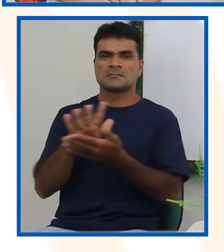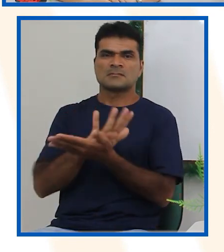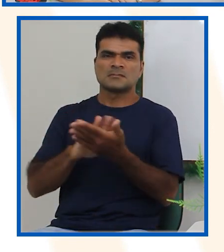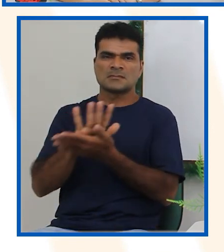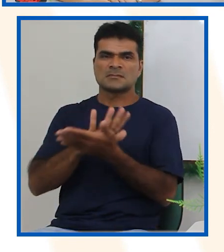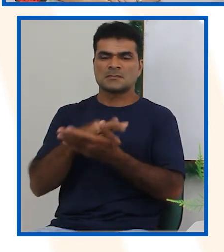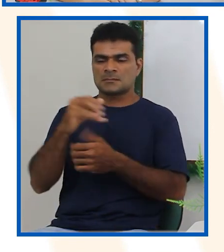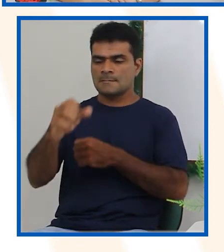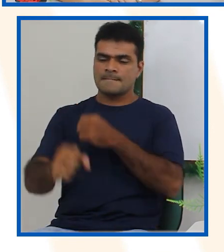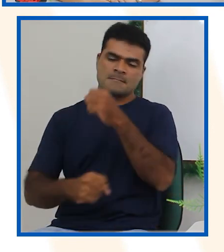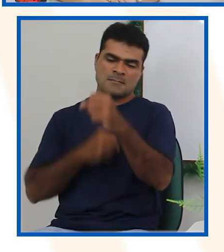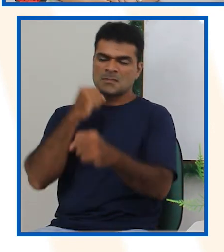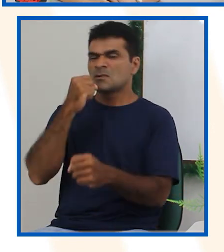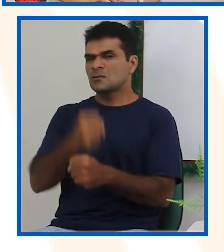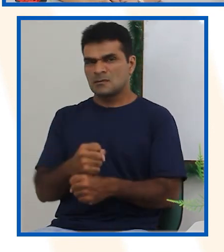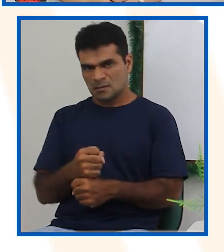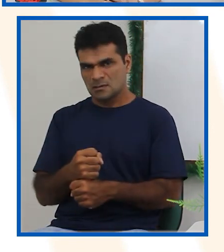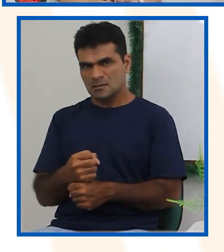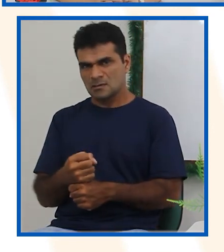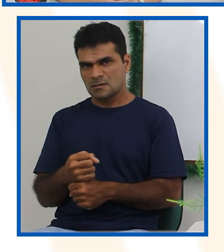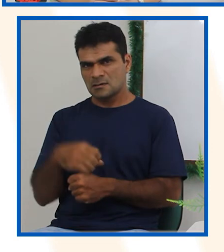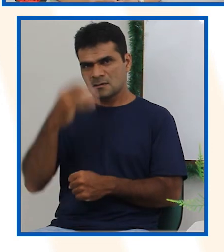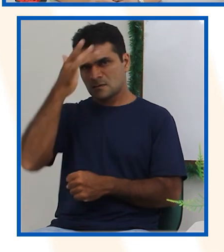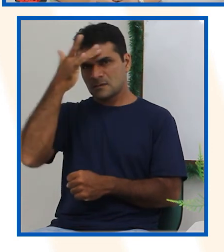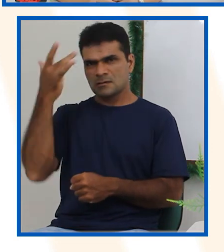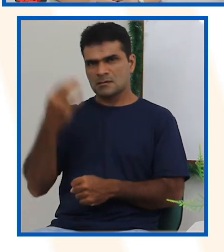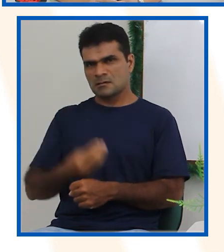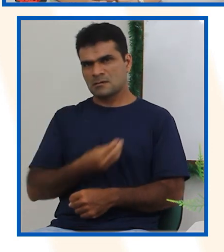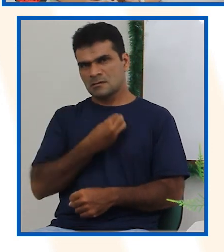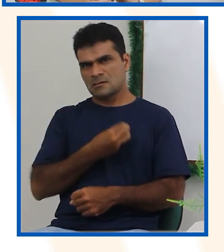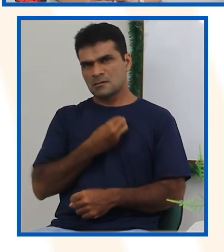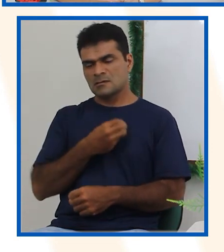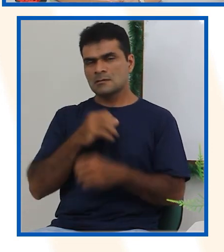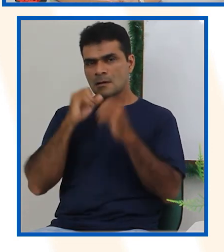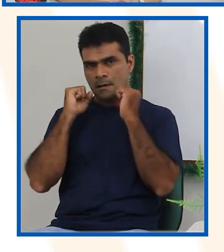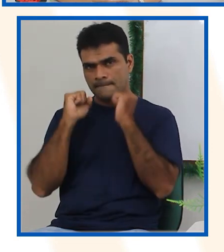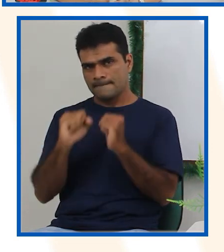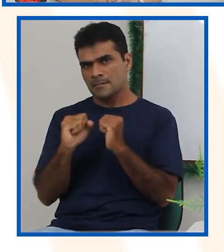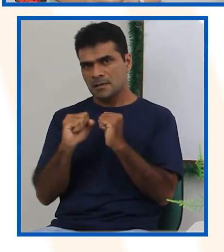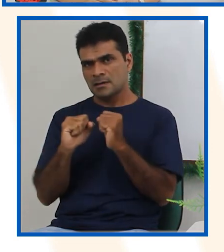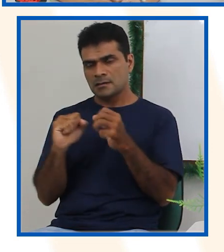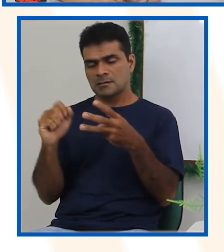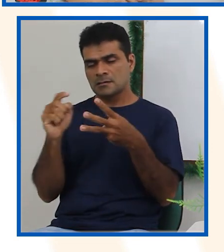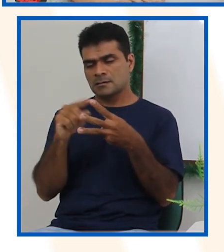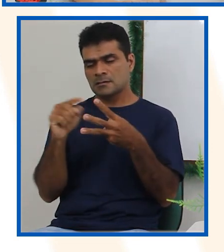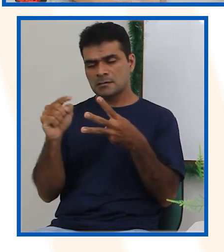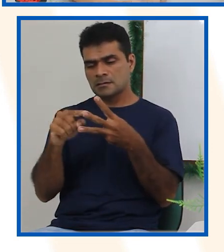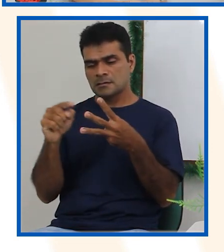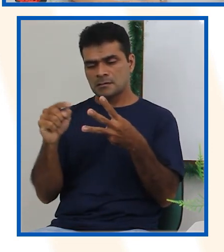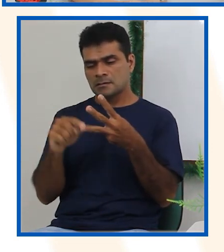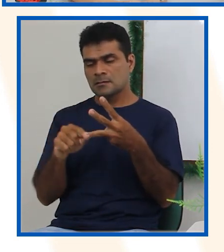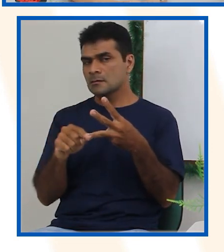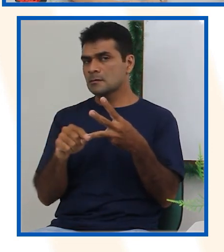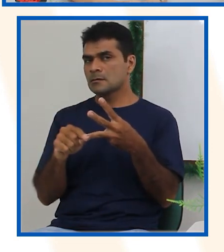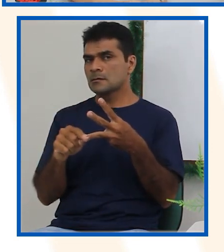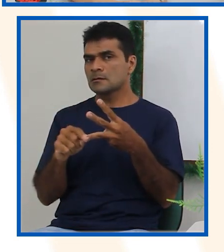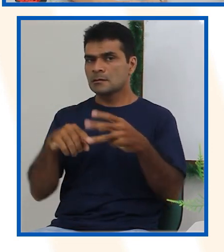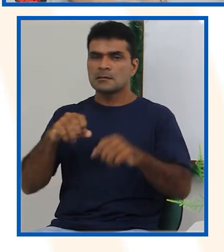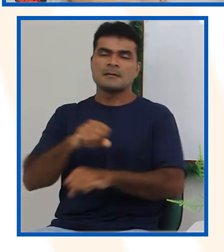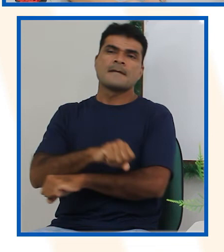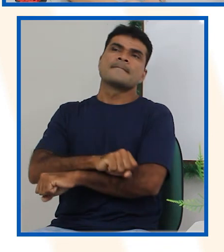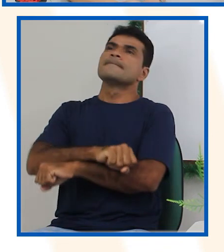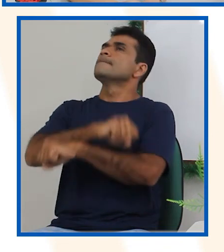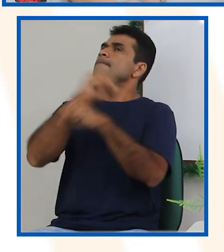Será que essa pessoa sobrevive? Acontecerá com certeza. Talvez aconteça ou é impossível acontecer? É